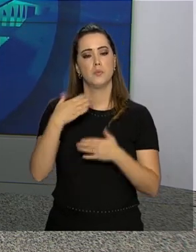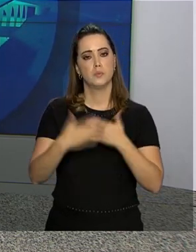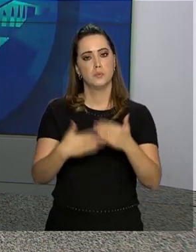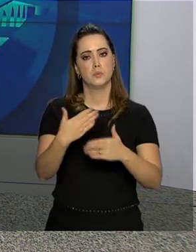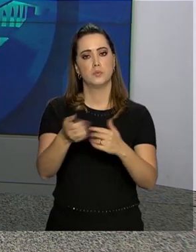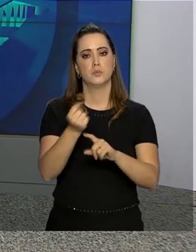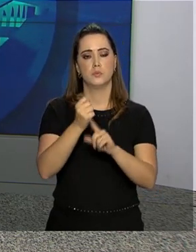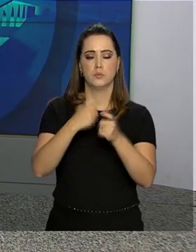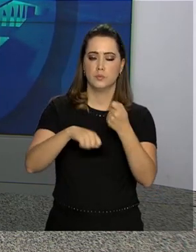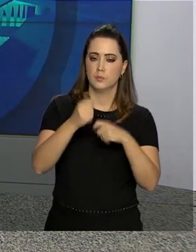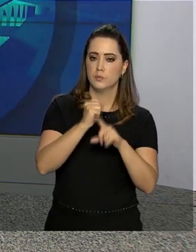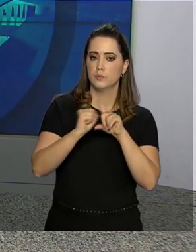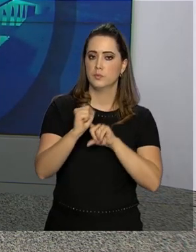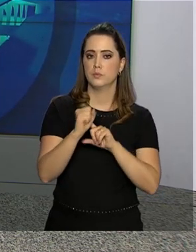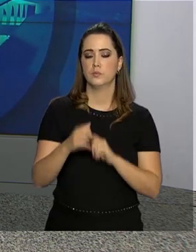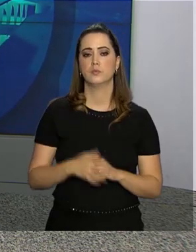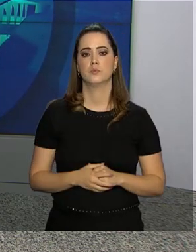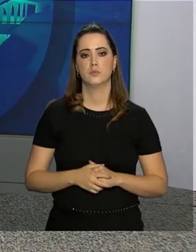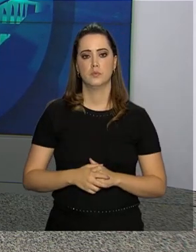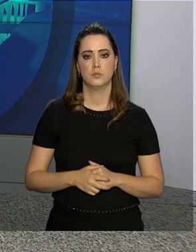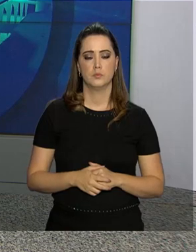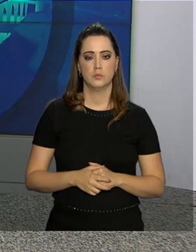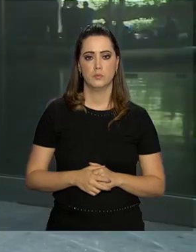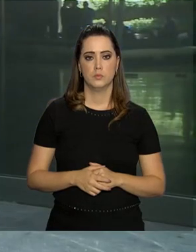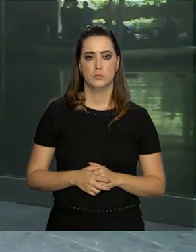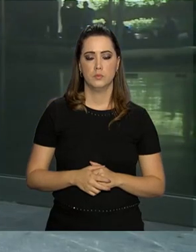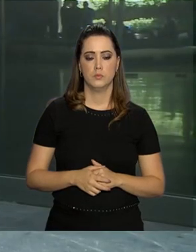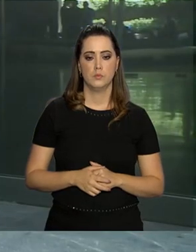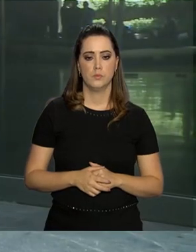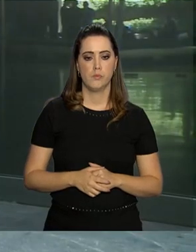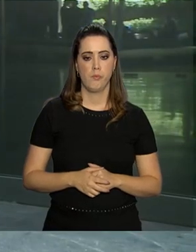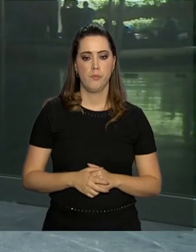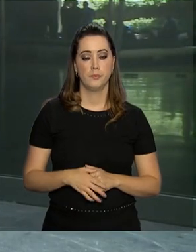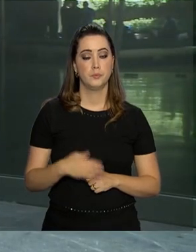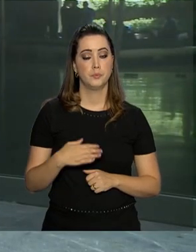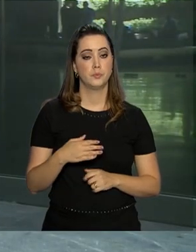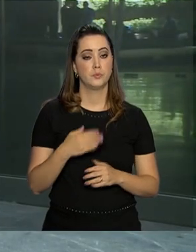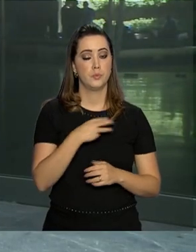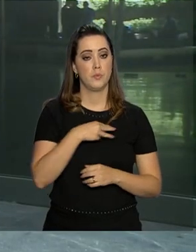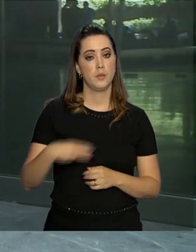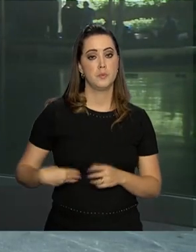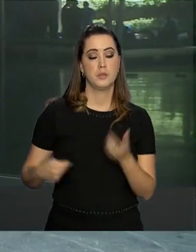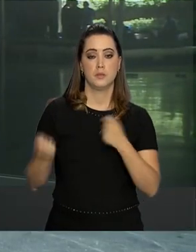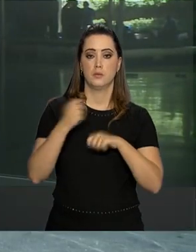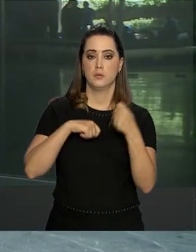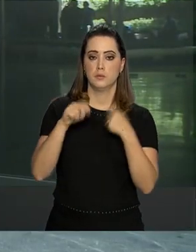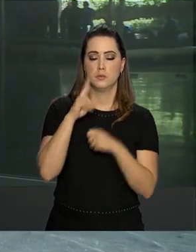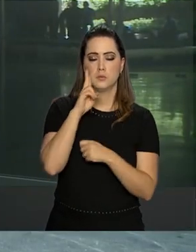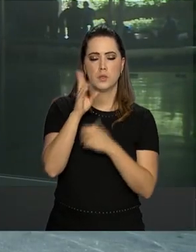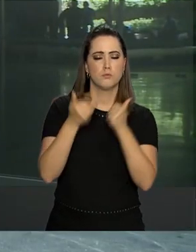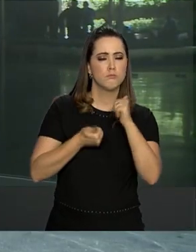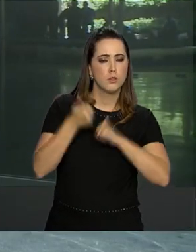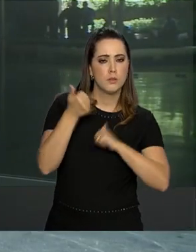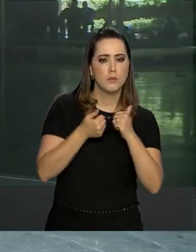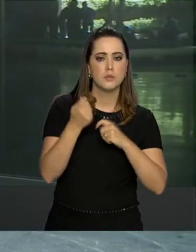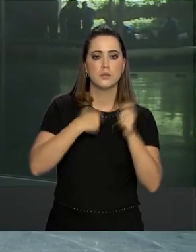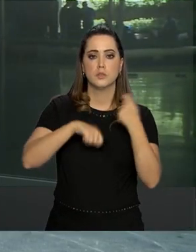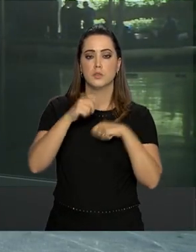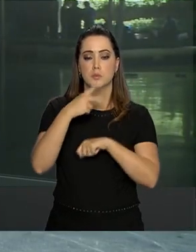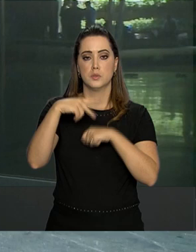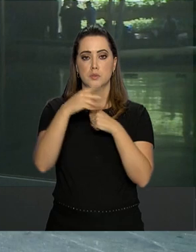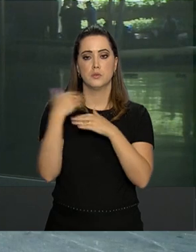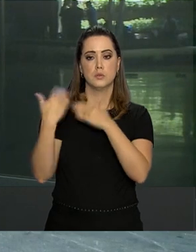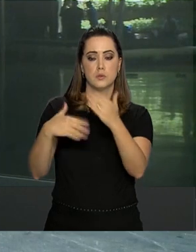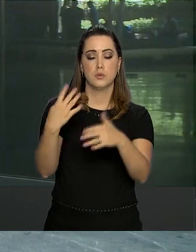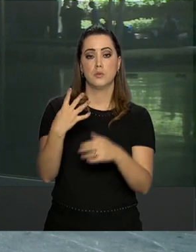de Desenvolvimento Econômico e Social. O ministro da Economia, Paulo Guedes, fez uma avaliação da economia no país